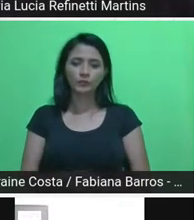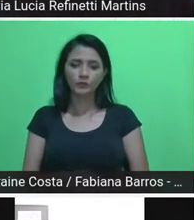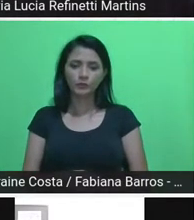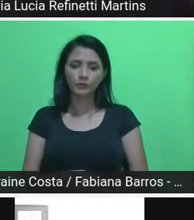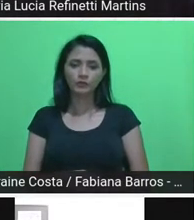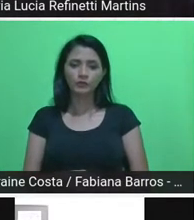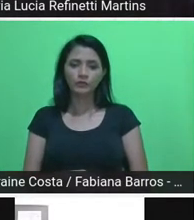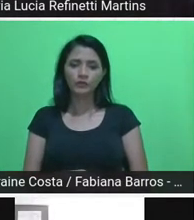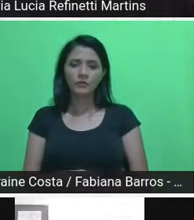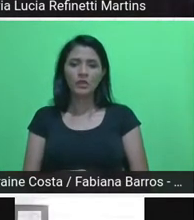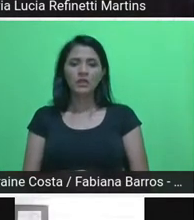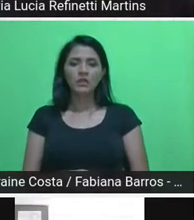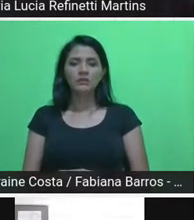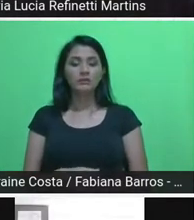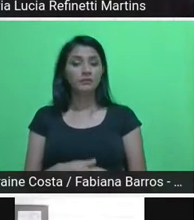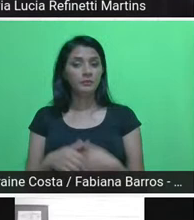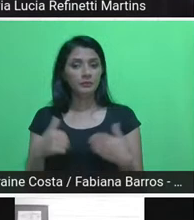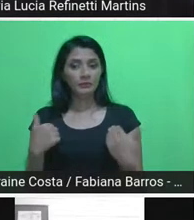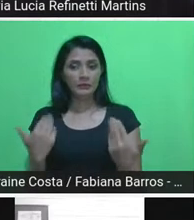supostamente,